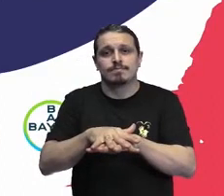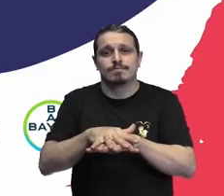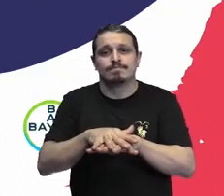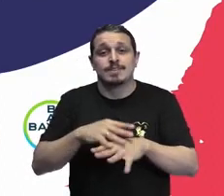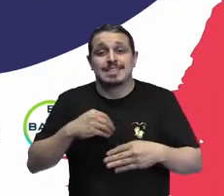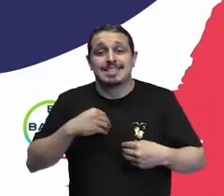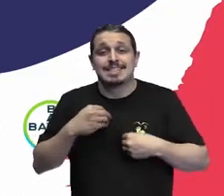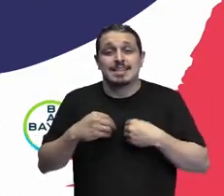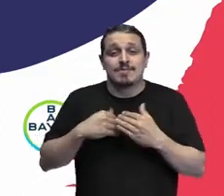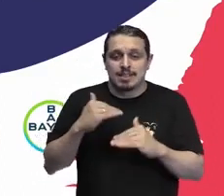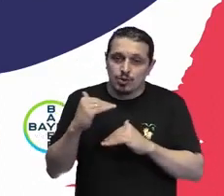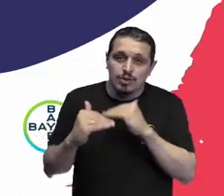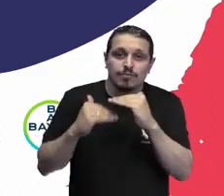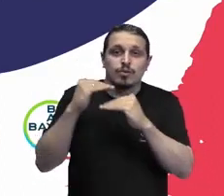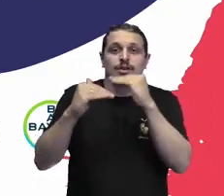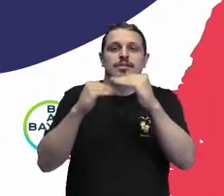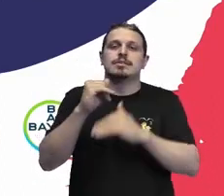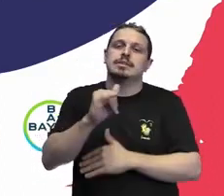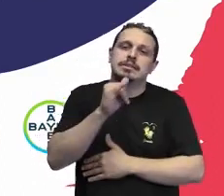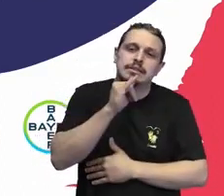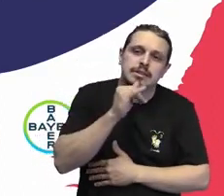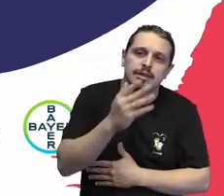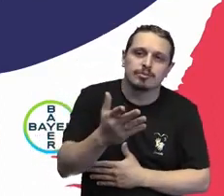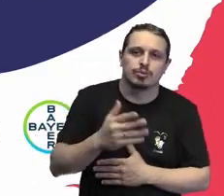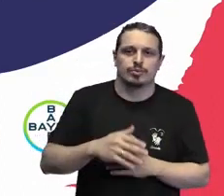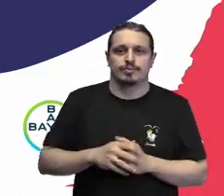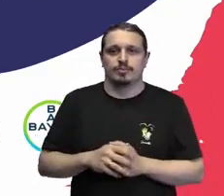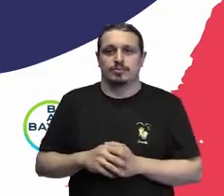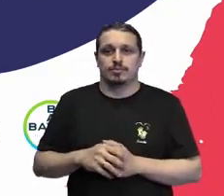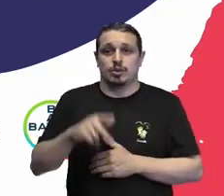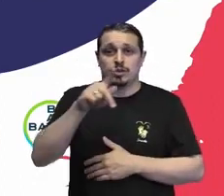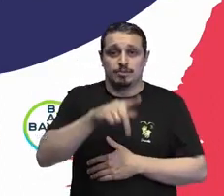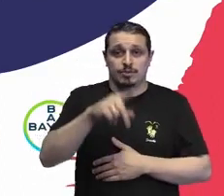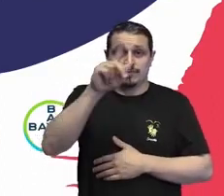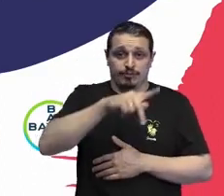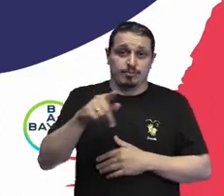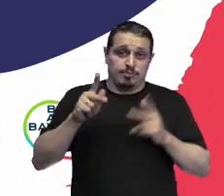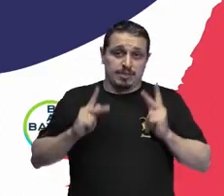contratação de, por exemplo, uma pessoa com deficiência, eles também sejam observados para que aquela pessoa